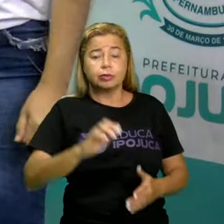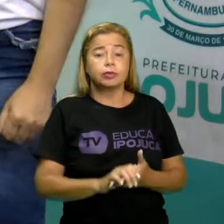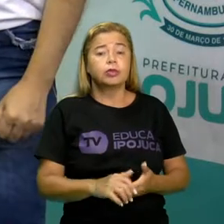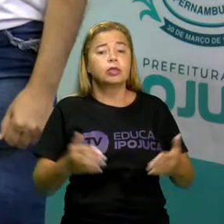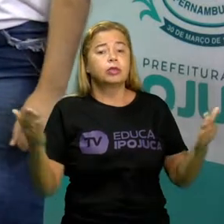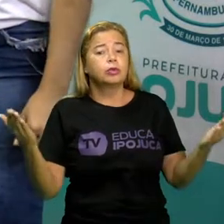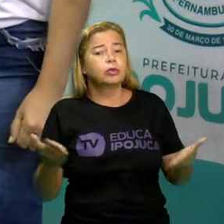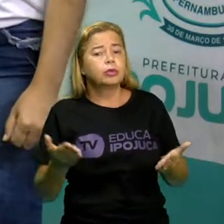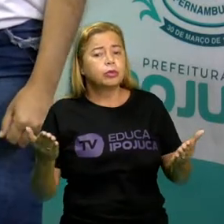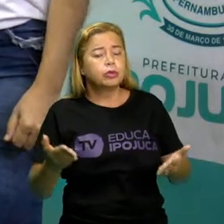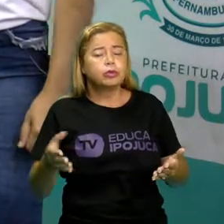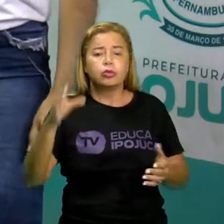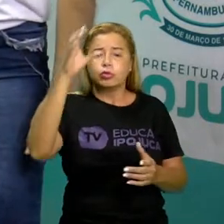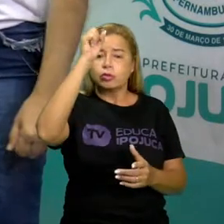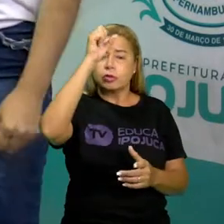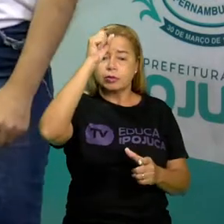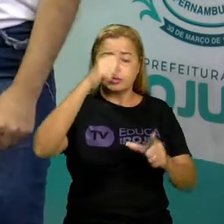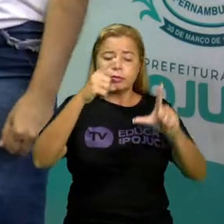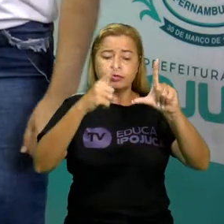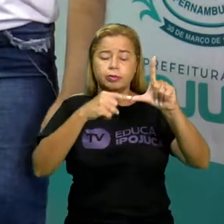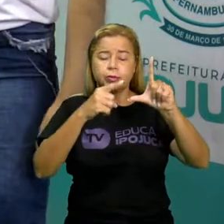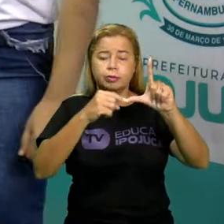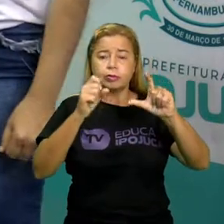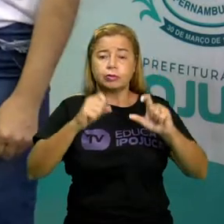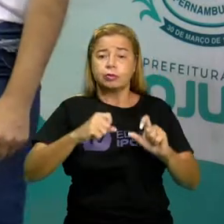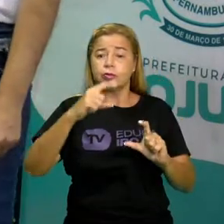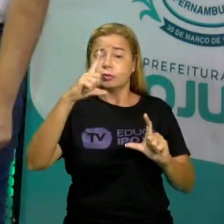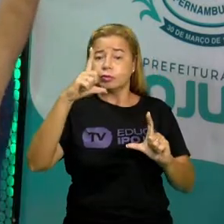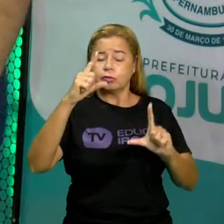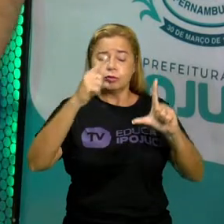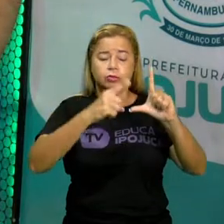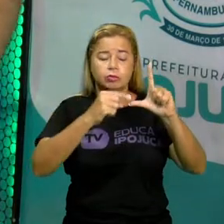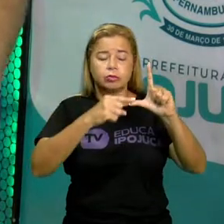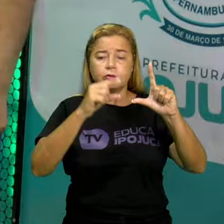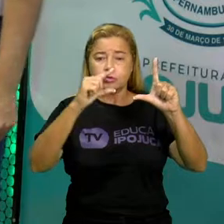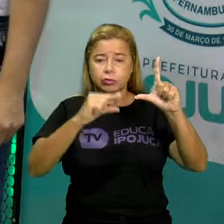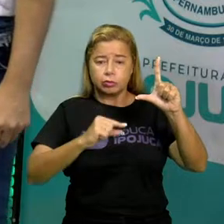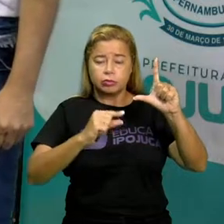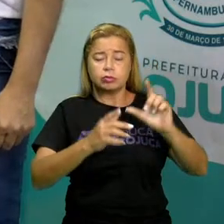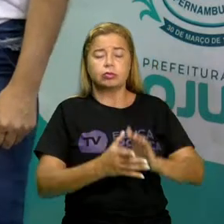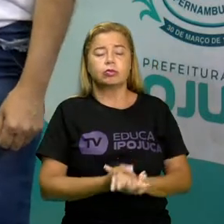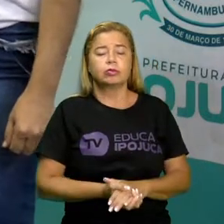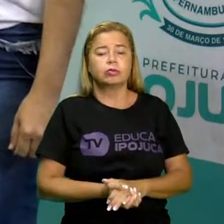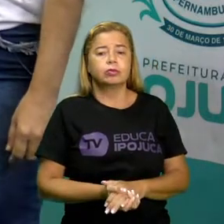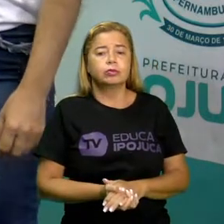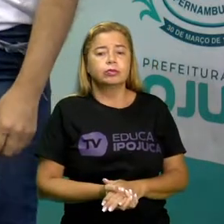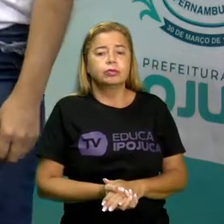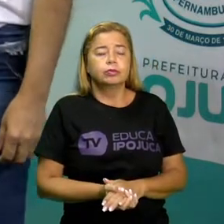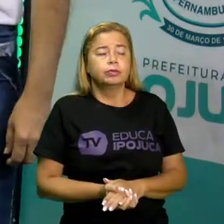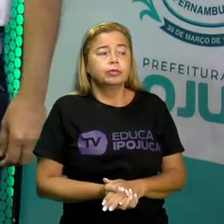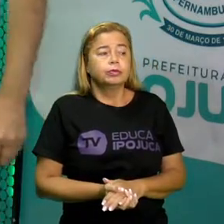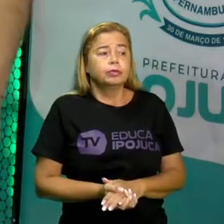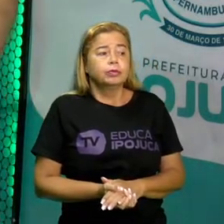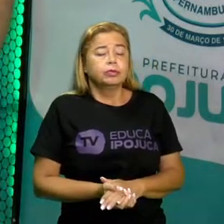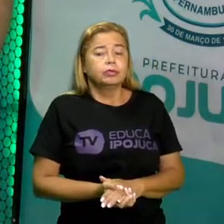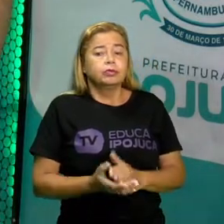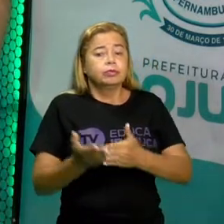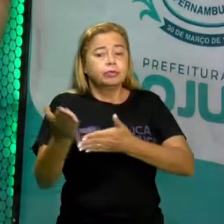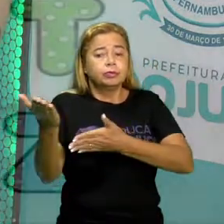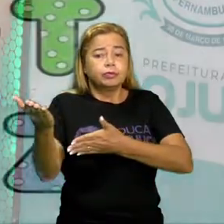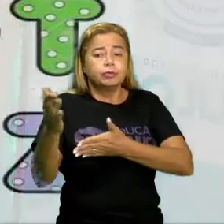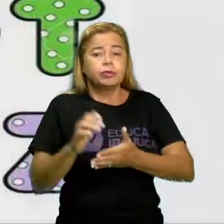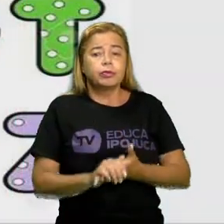e nas letras minúsculas. Isso mesmo. Bom, aqui nós temos as